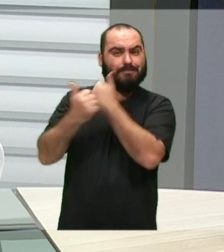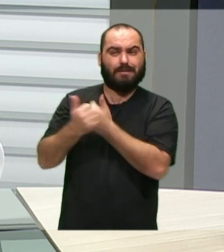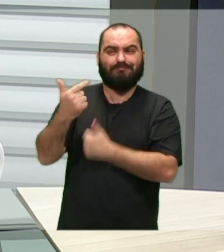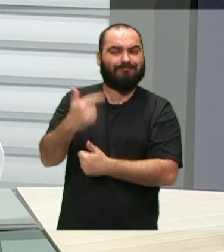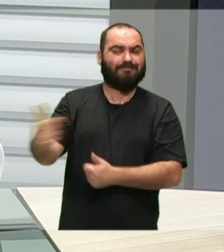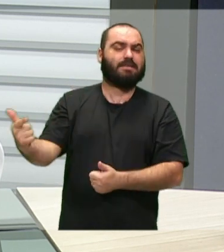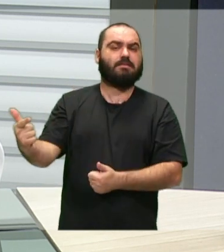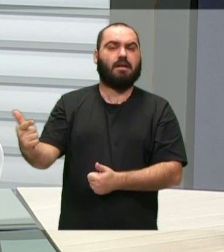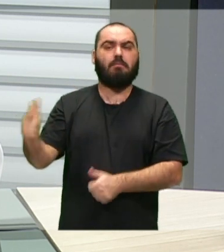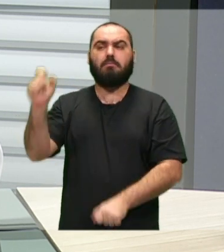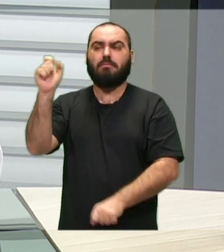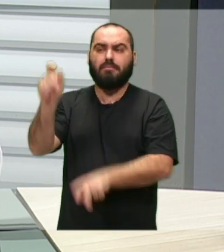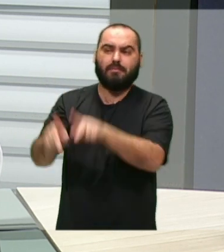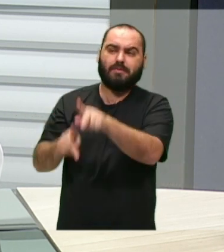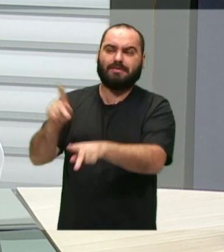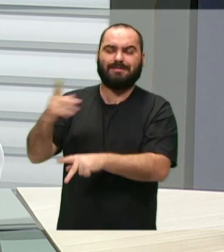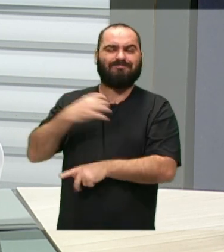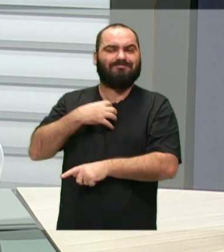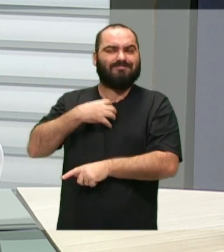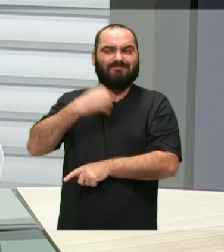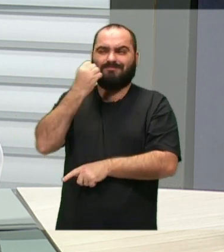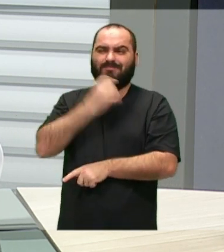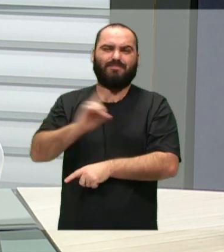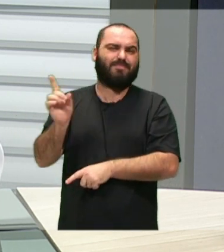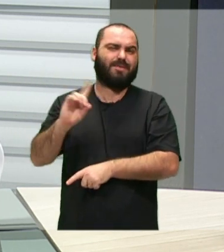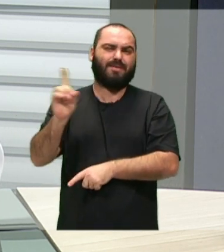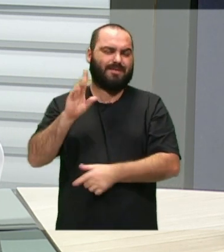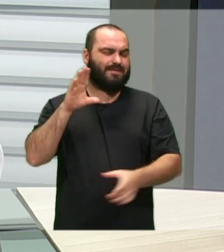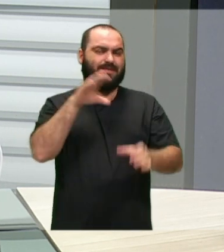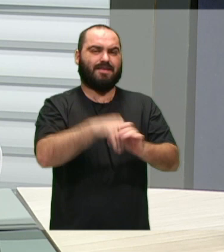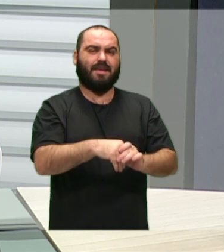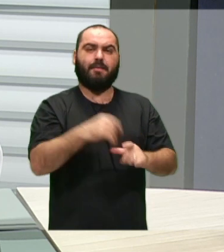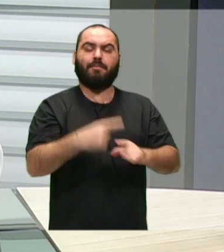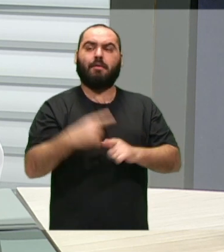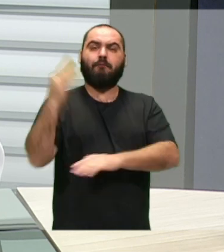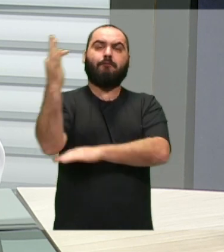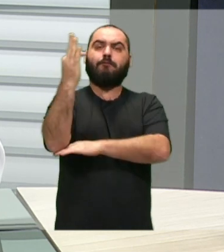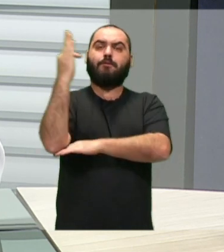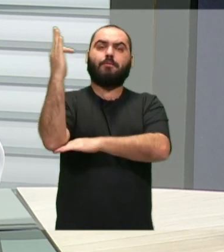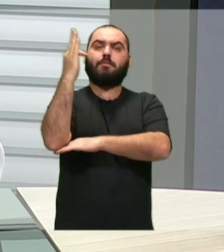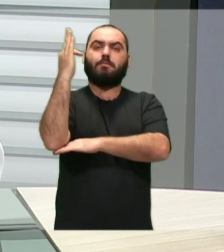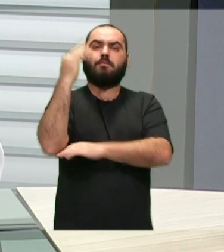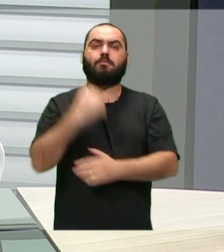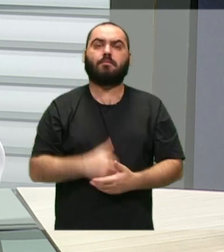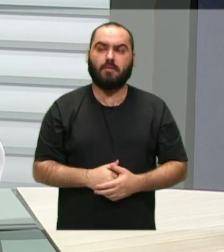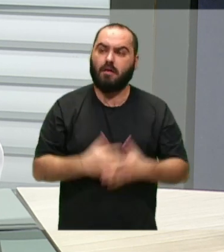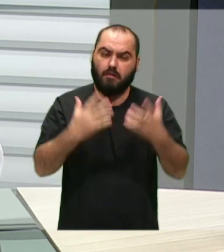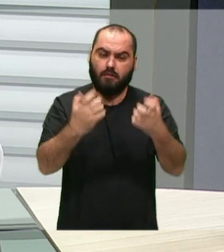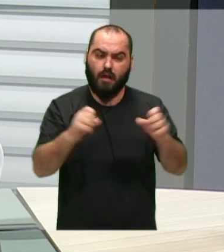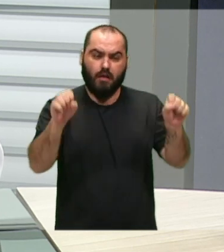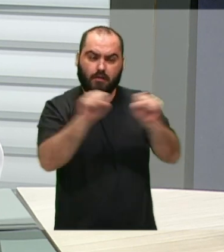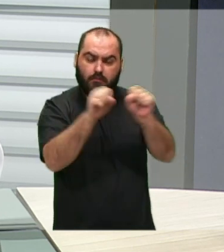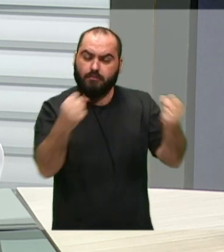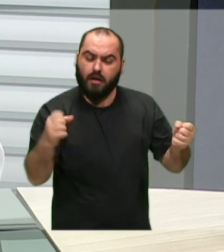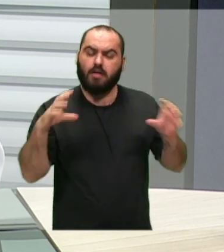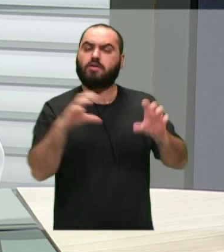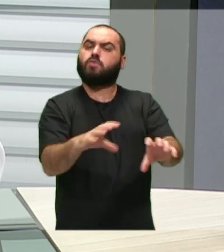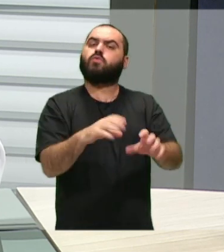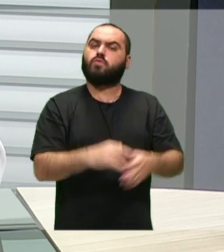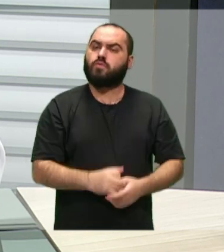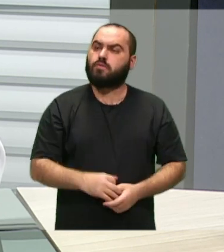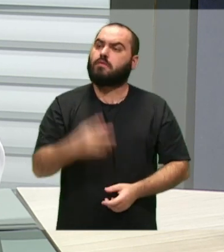sente intimidada, não se sente à vontade, se sente que é um ambiente muito formal, e é isso tudo que nós estamos querendo quebrar e dizer para você, cidadão de Itajaenses.